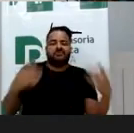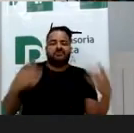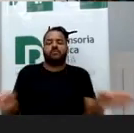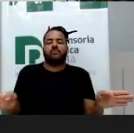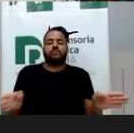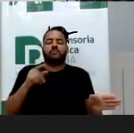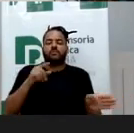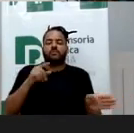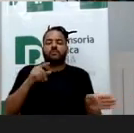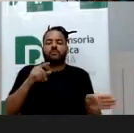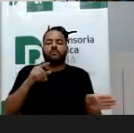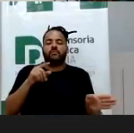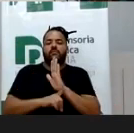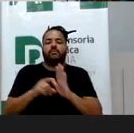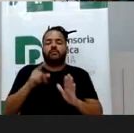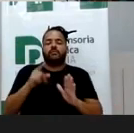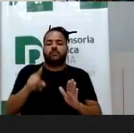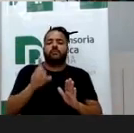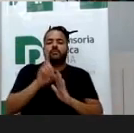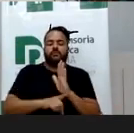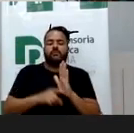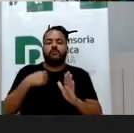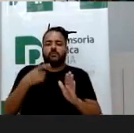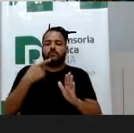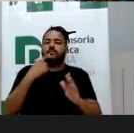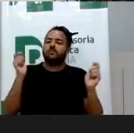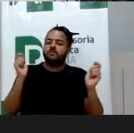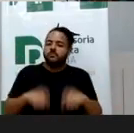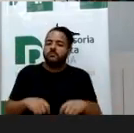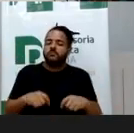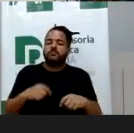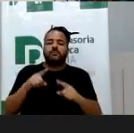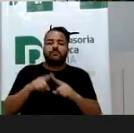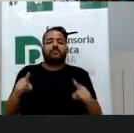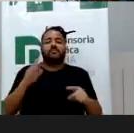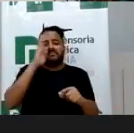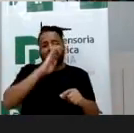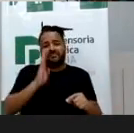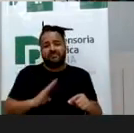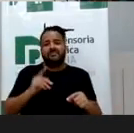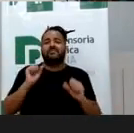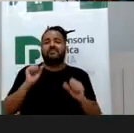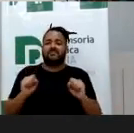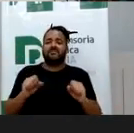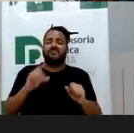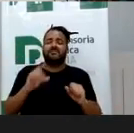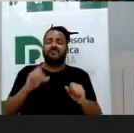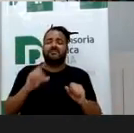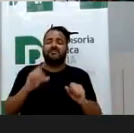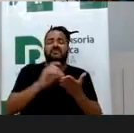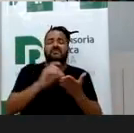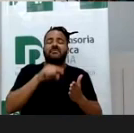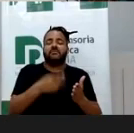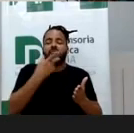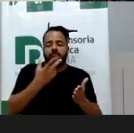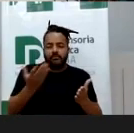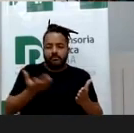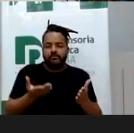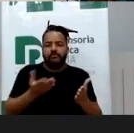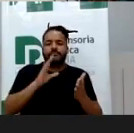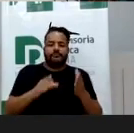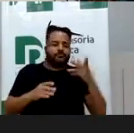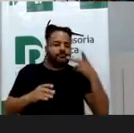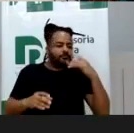sobre o direito francês parece que esse tipo de debate é possível, sobre o brasileiro também, já que o próprio Código Civil diz que a guarda compartilhada ela é